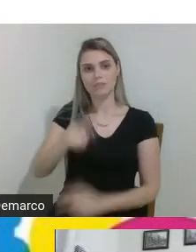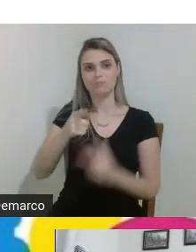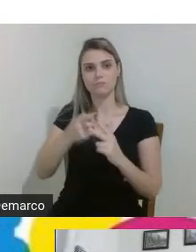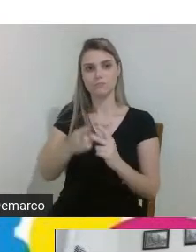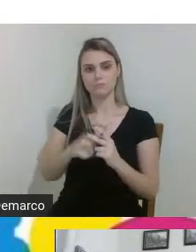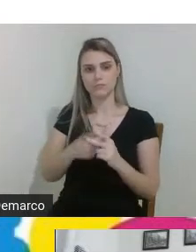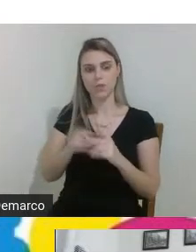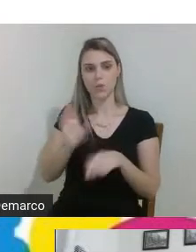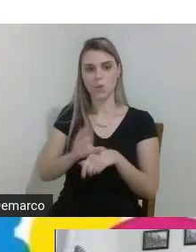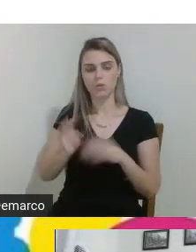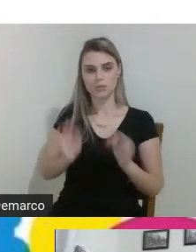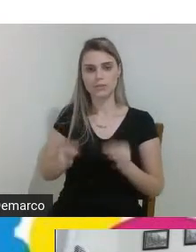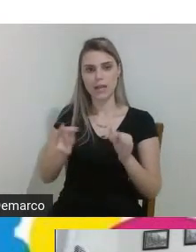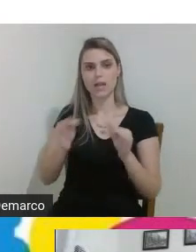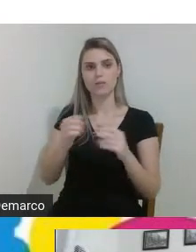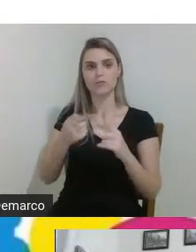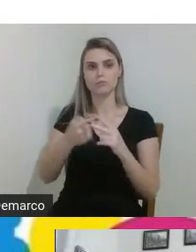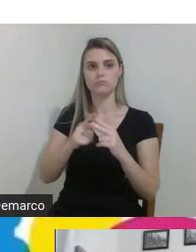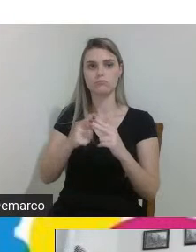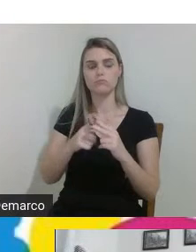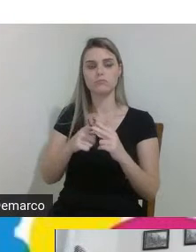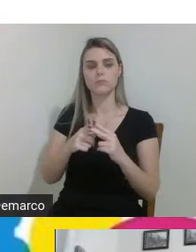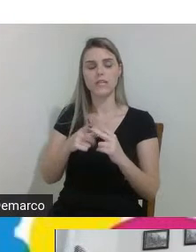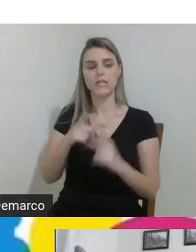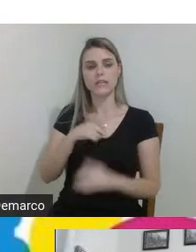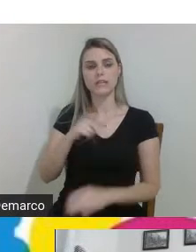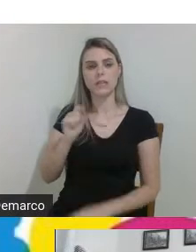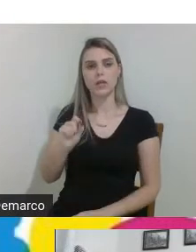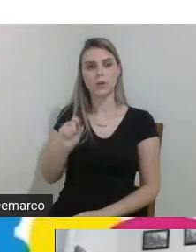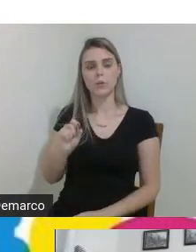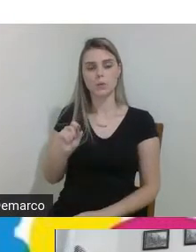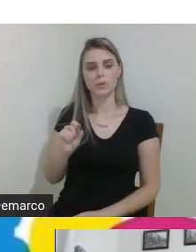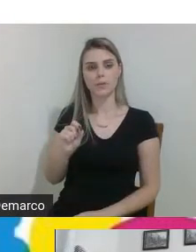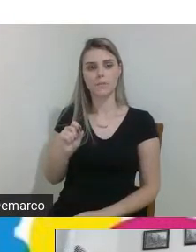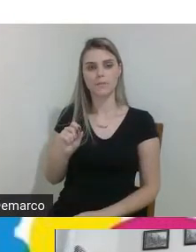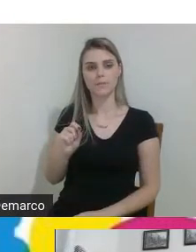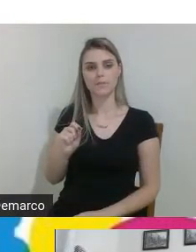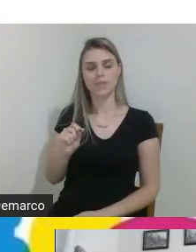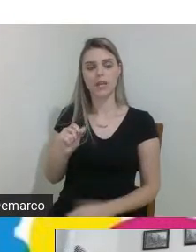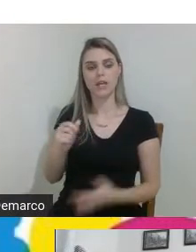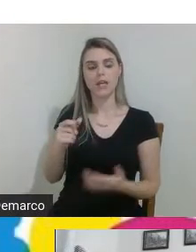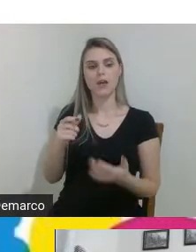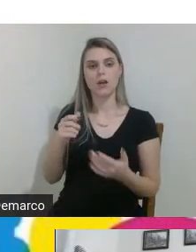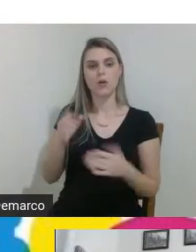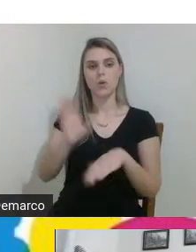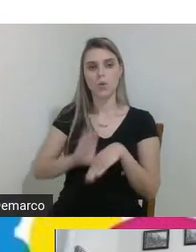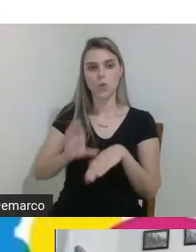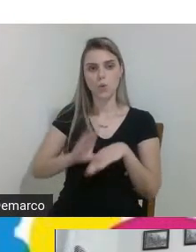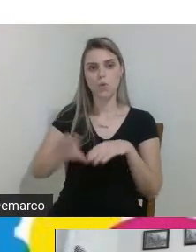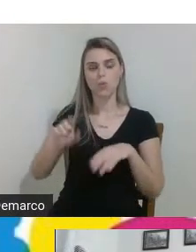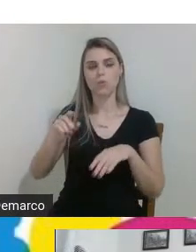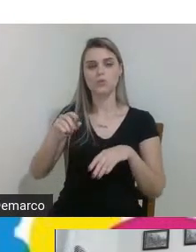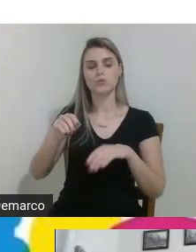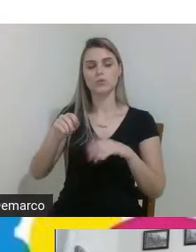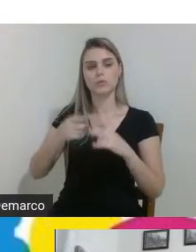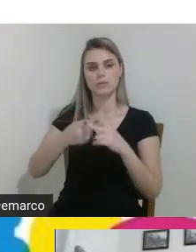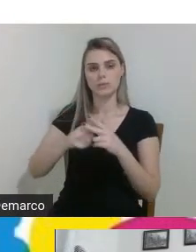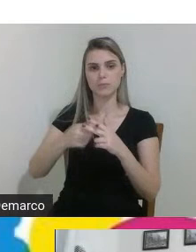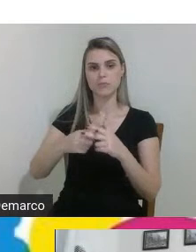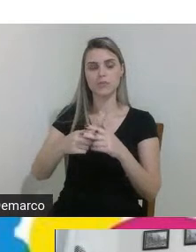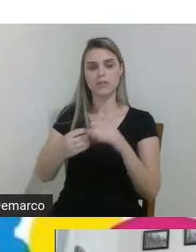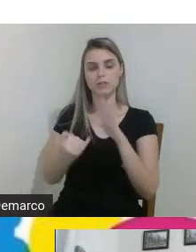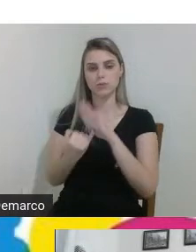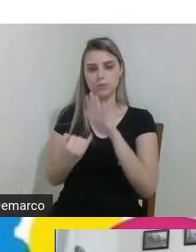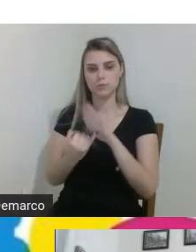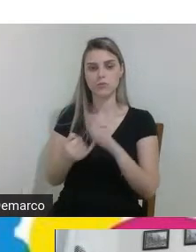técnico integrado em mecânica verticalizamos e hoje possuímos o curso de engenharia mecânica na instituição é um